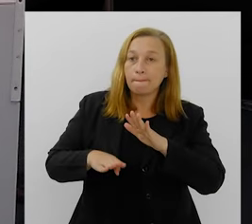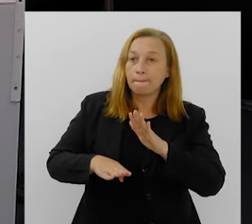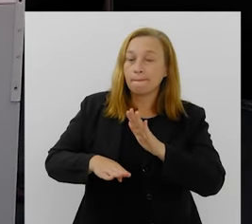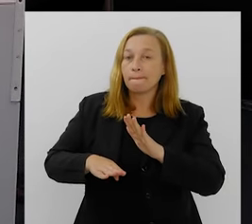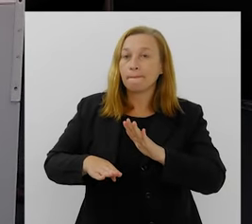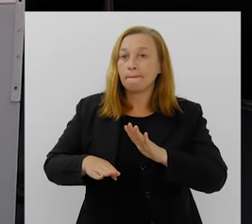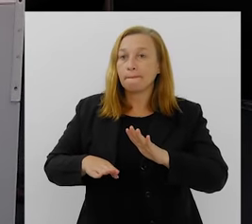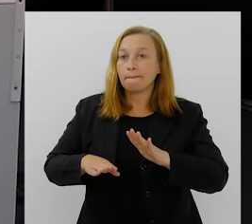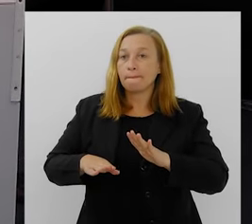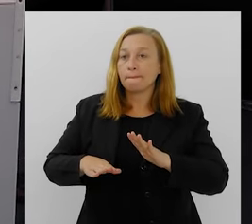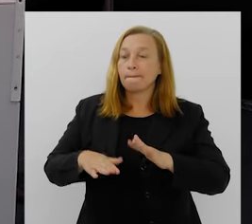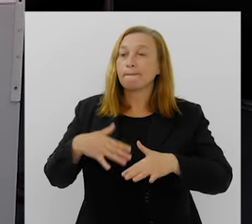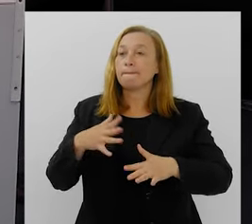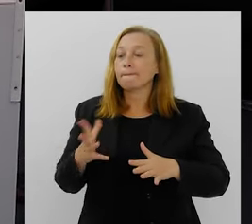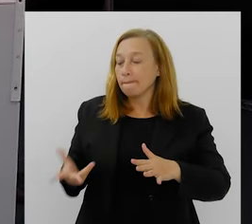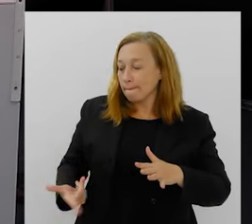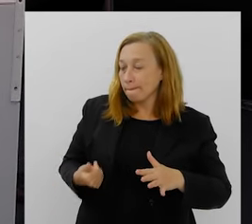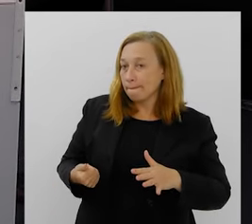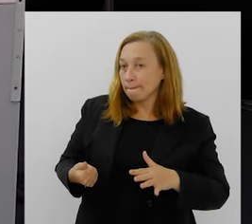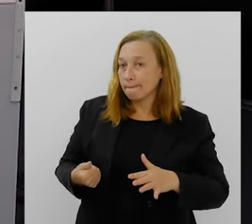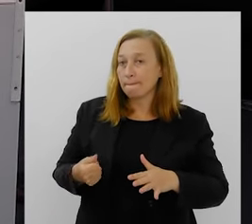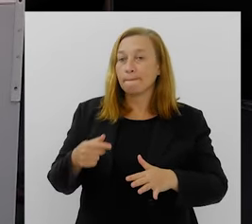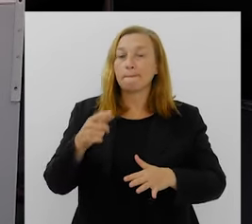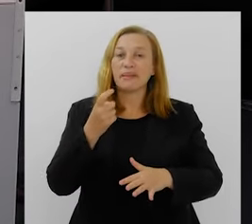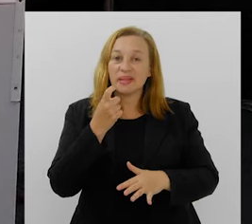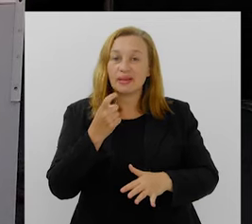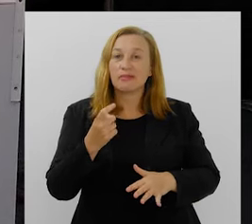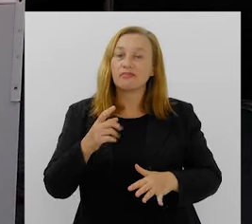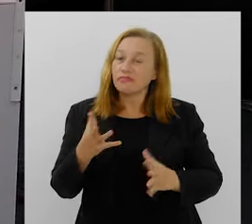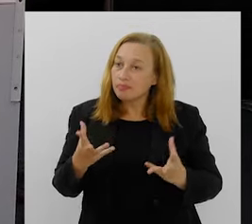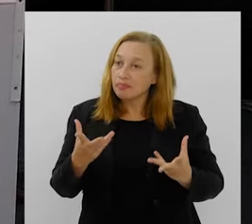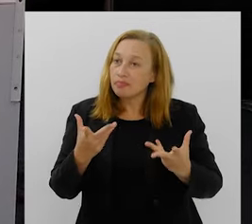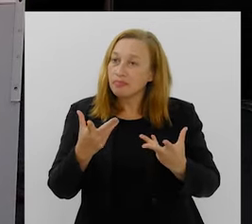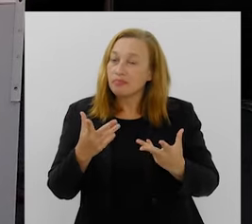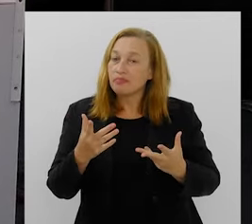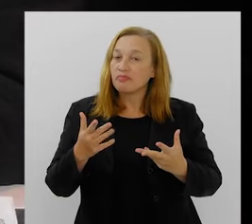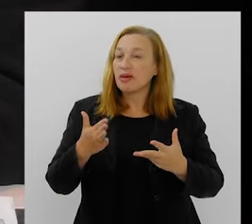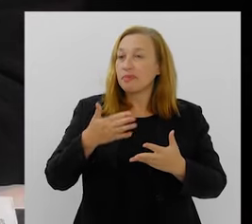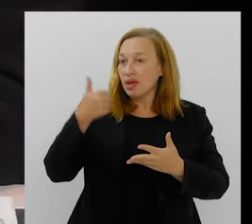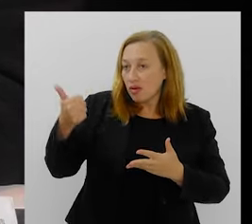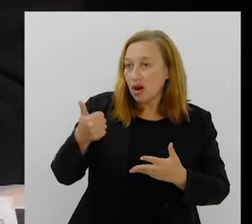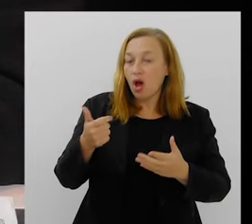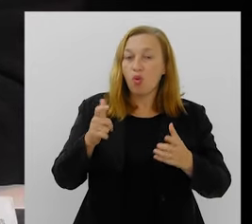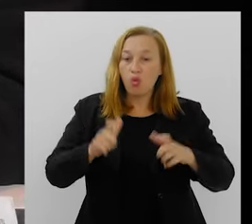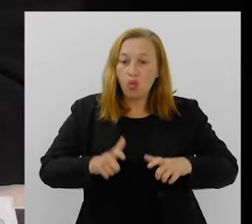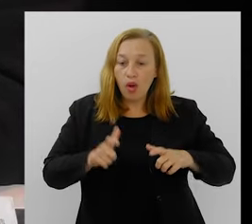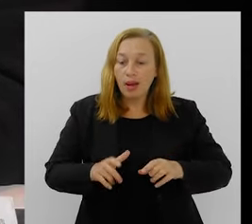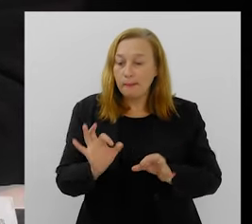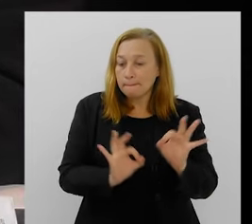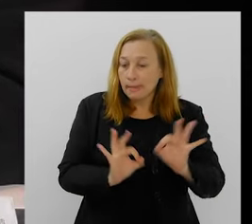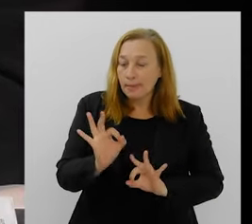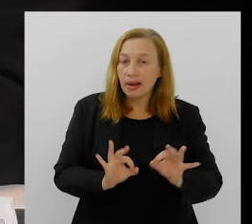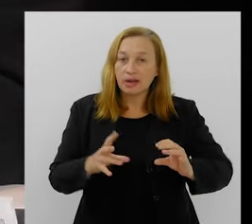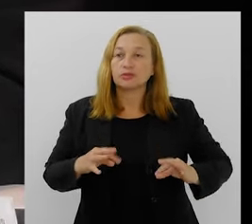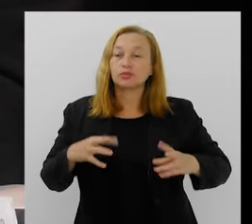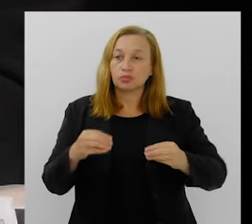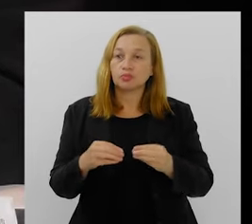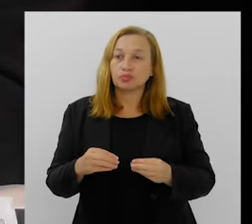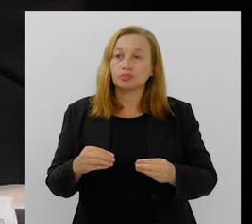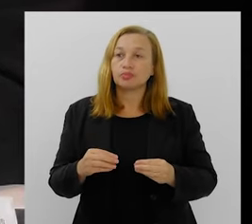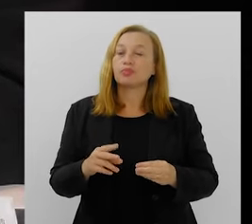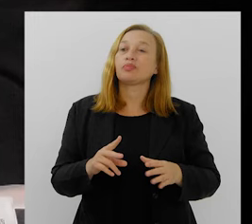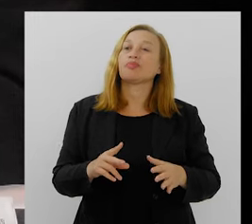nível vai melhorar, né? Na qualidade plástica, né? Porque você tem um espaço onde você pode esculpir, que você pode montar. Então,